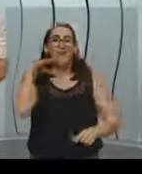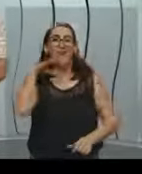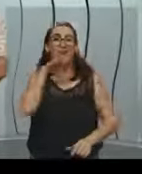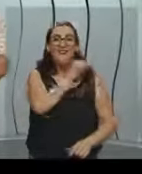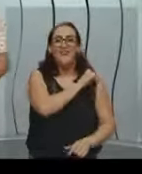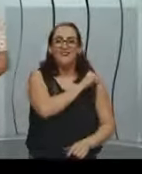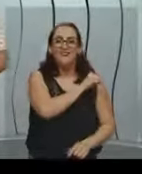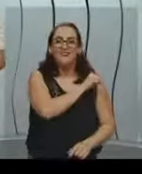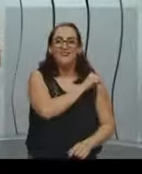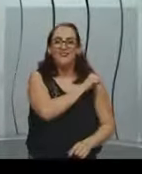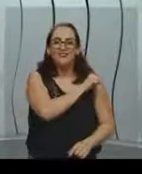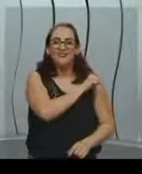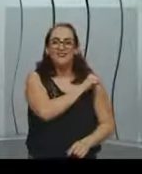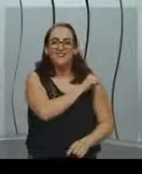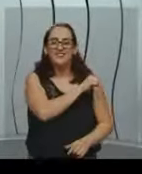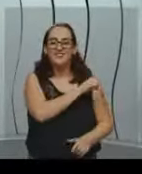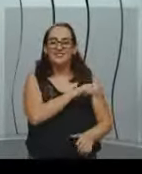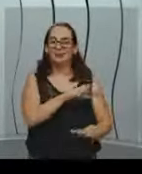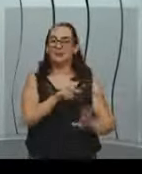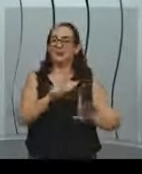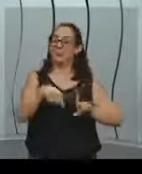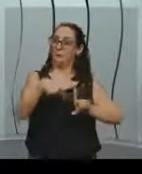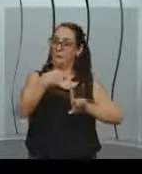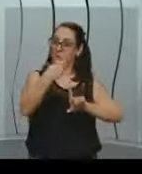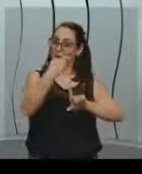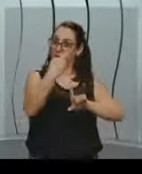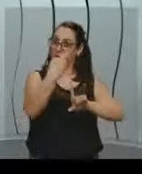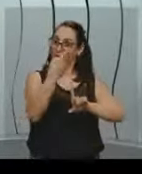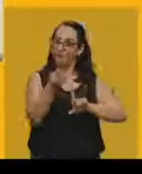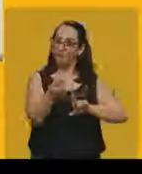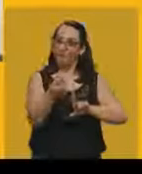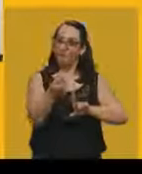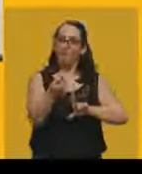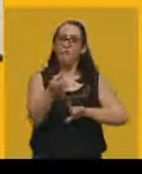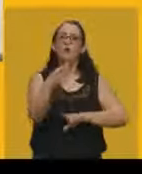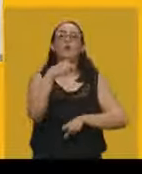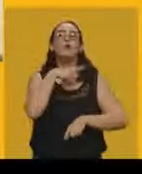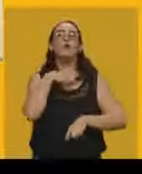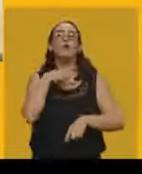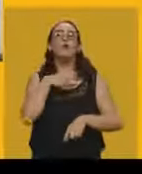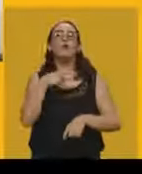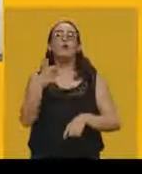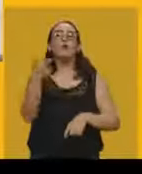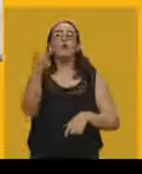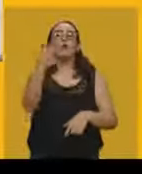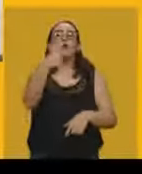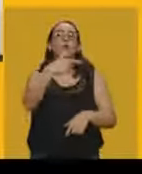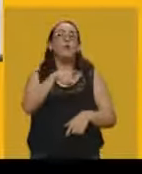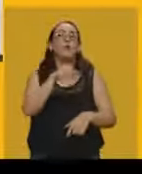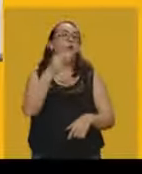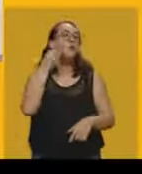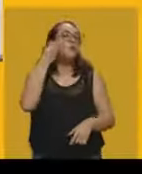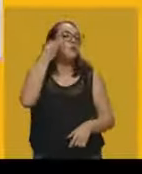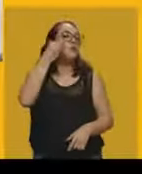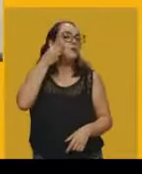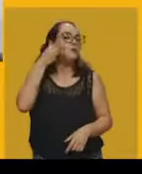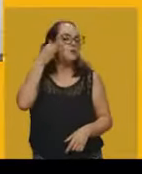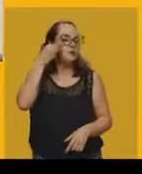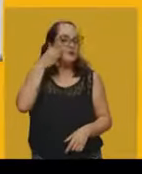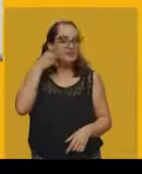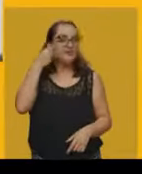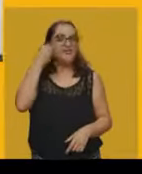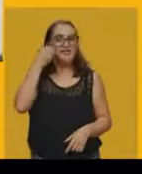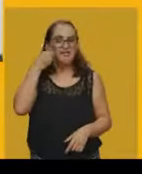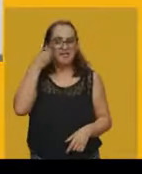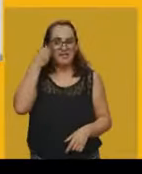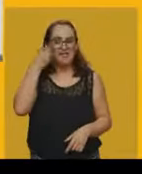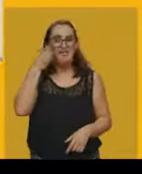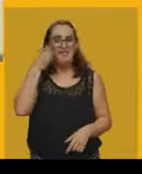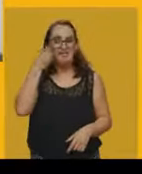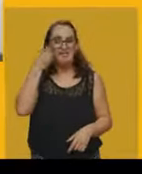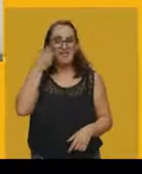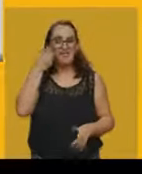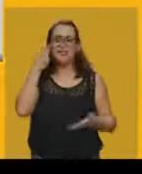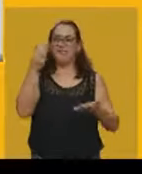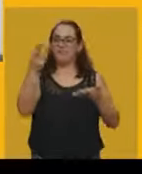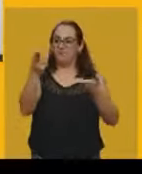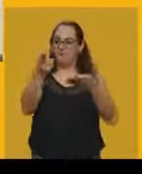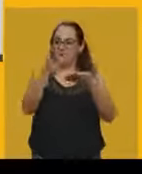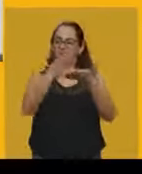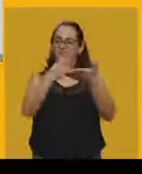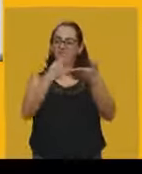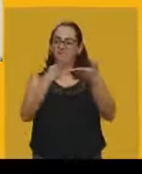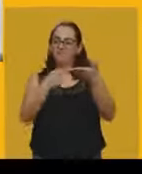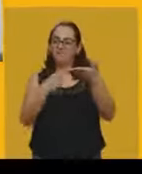Algum tempo depois, nós vamos ter um outro experimento. Ali foi através do desenho.